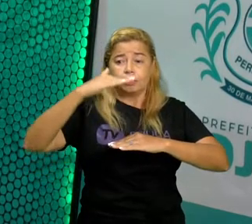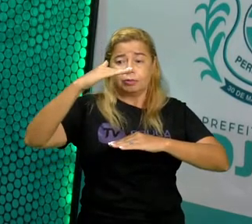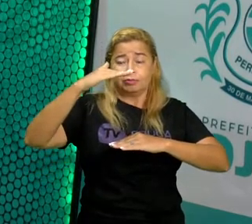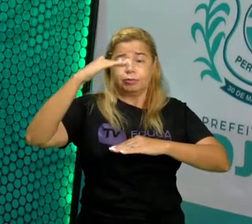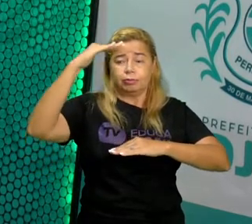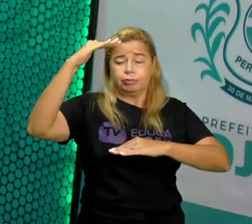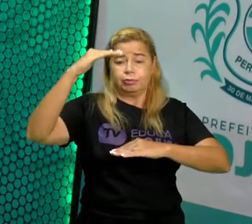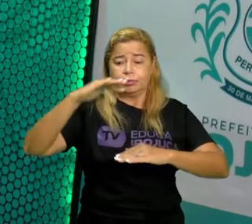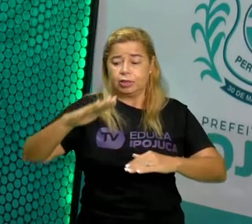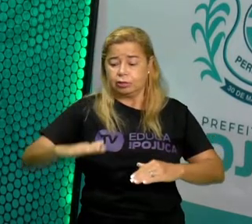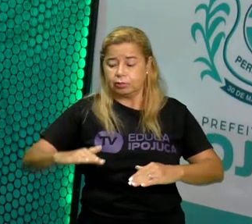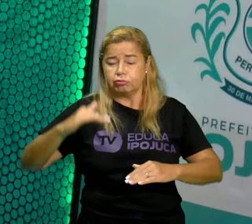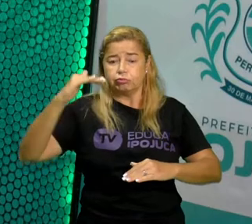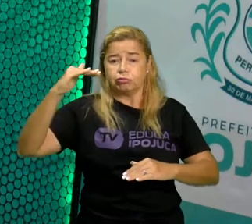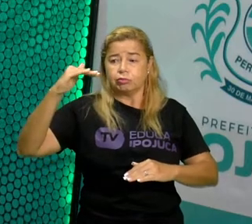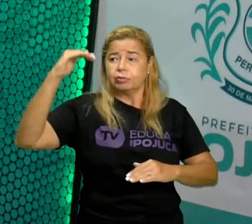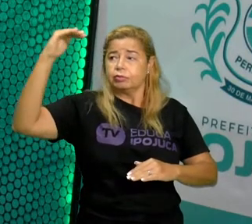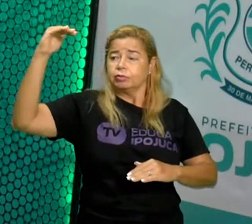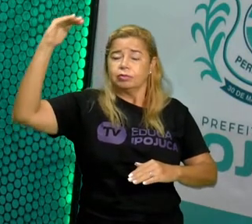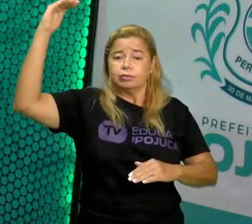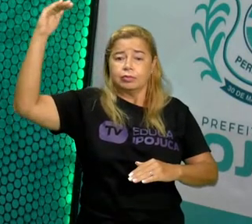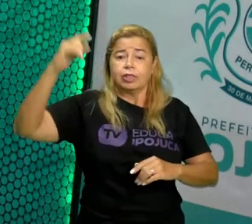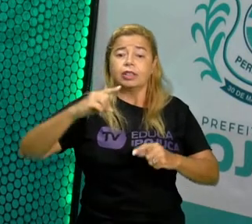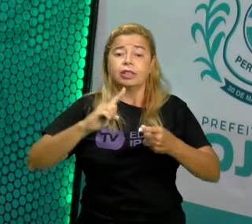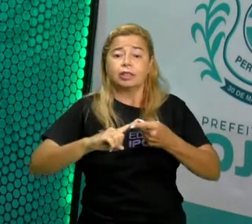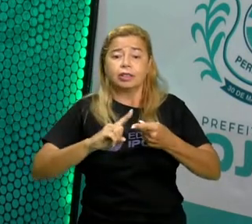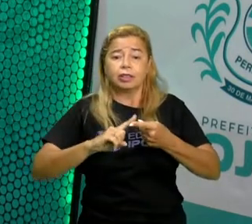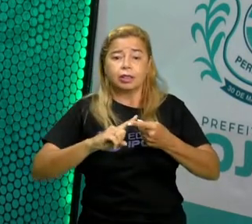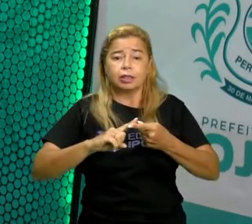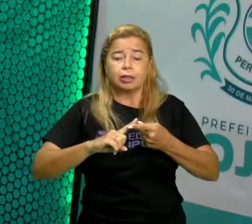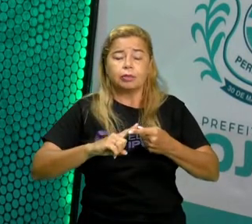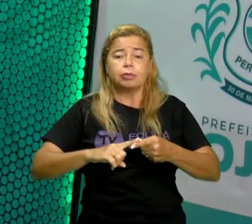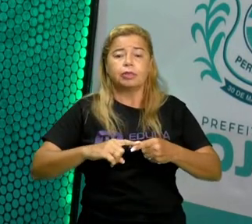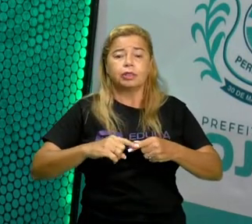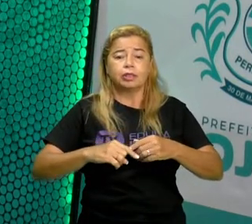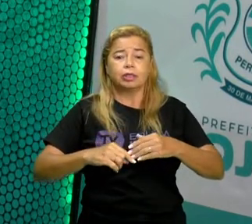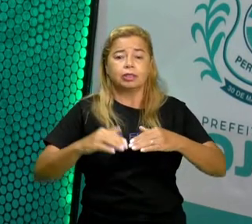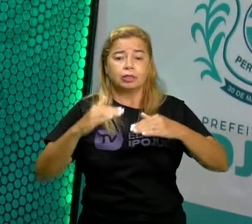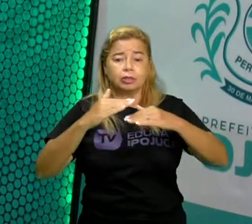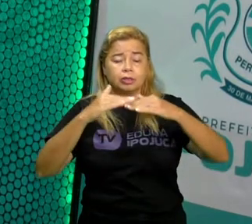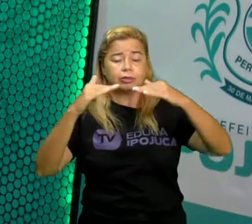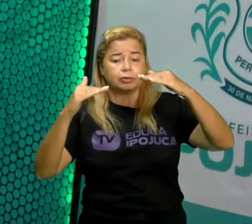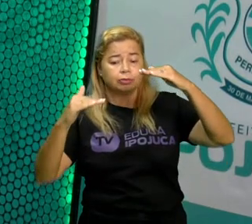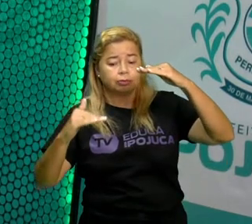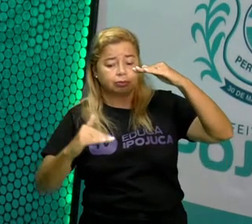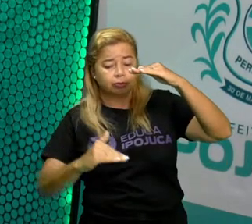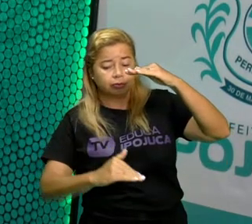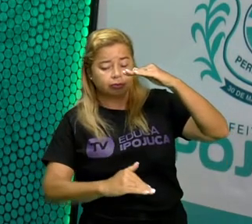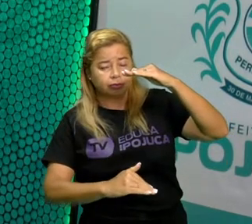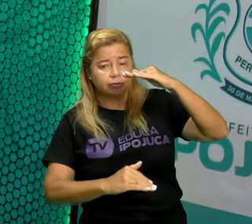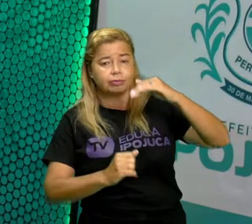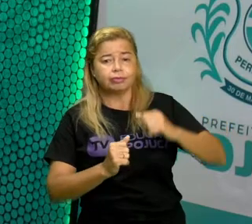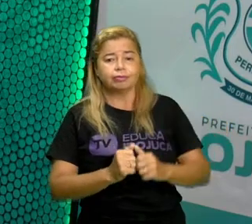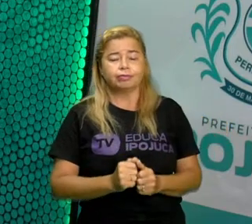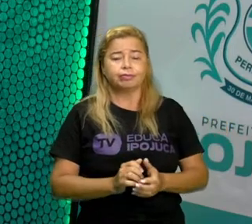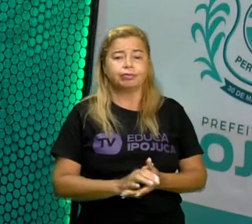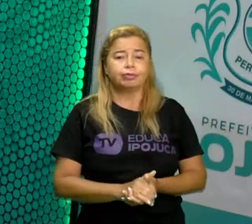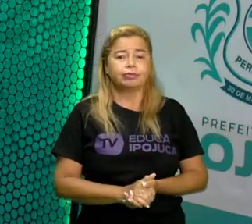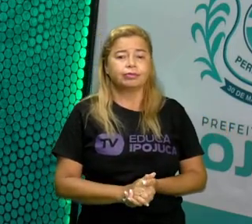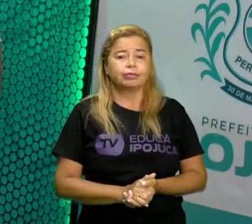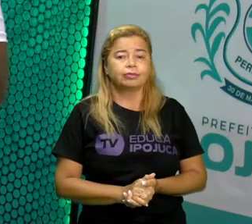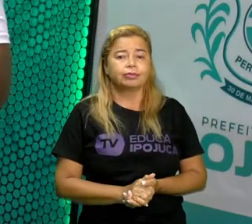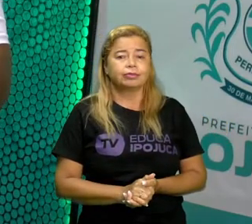altura. E também em ordem decrescente, do menor para o maior.